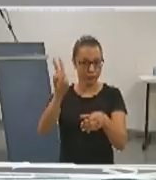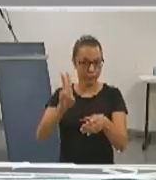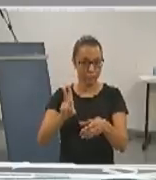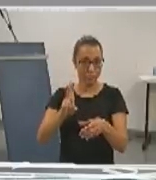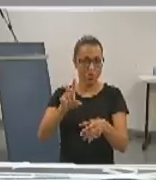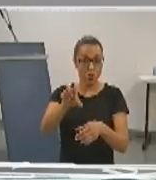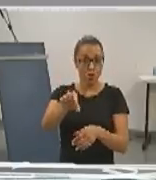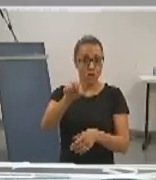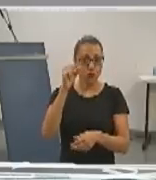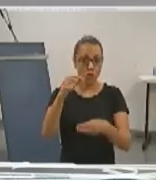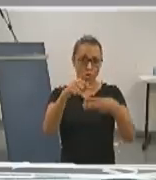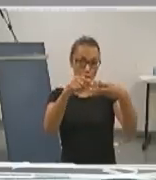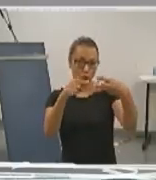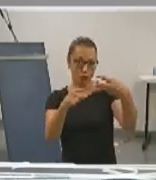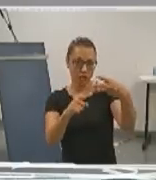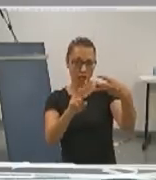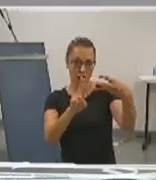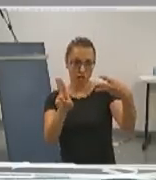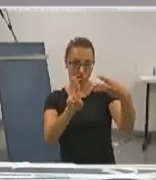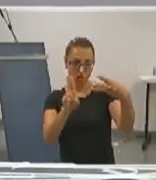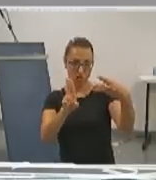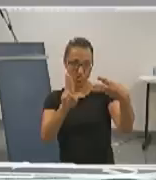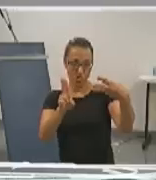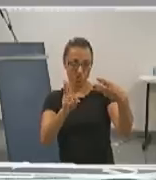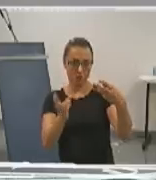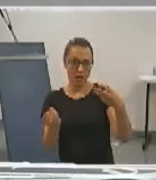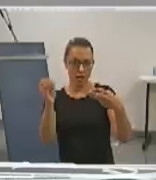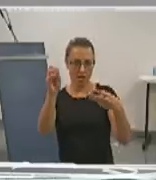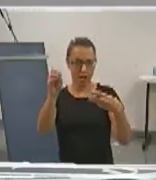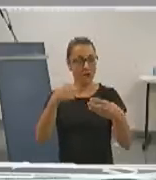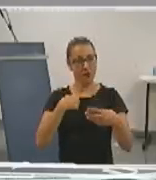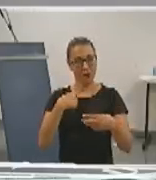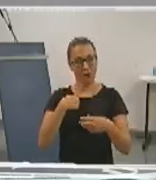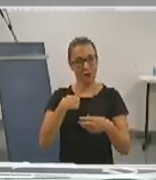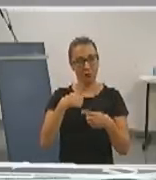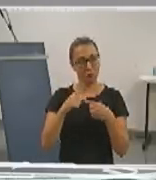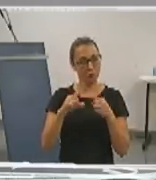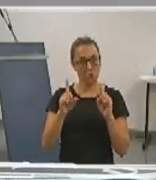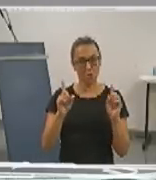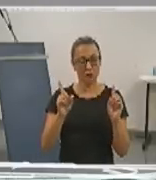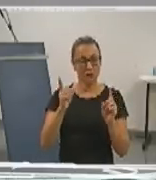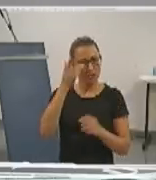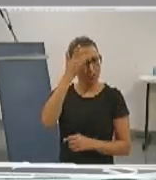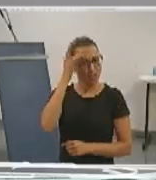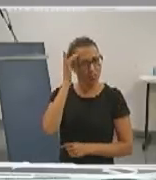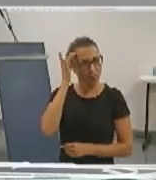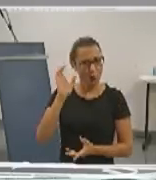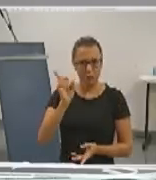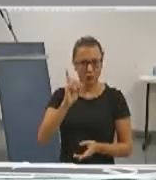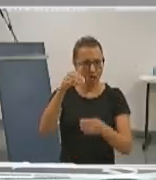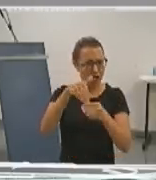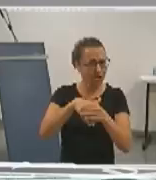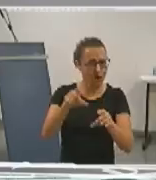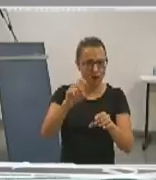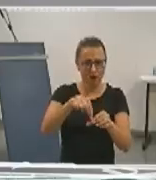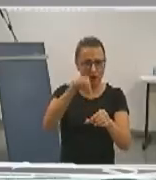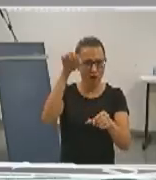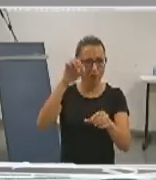os três nomes para ir para a lista tríplice. É o que eu concordo. Uma pessoa que não foi eleita pela